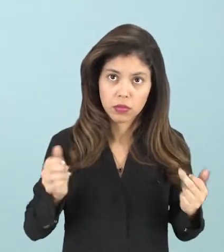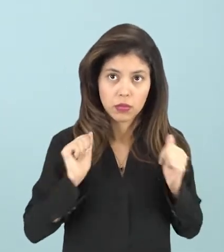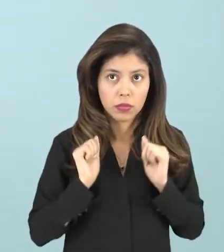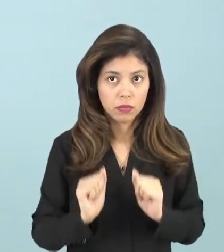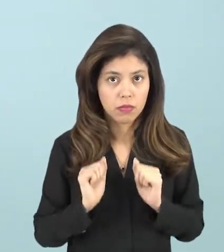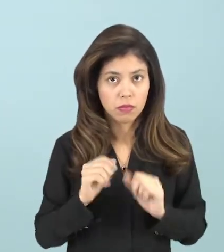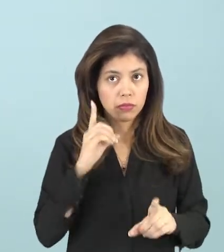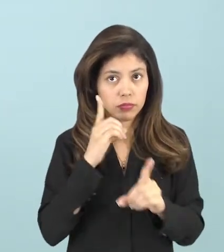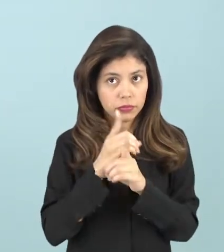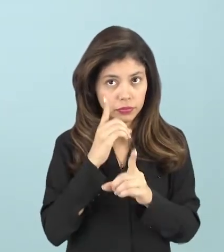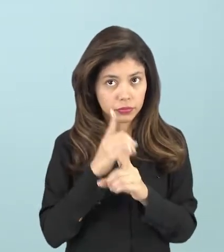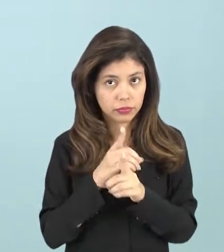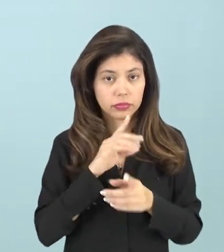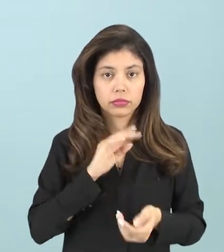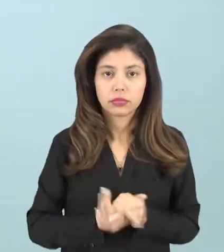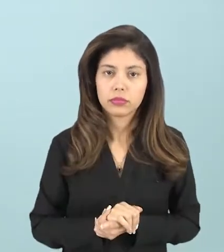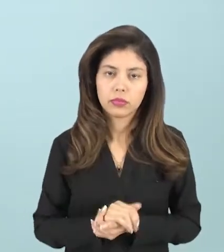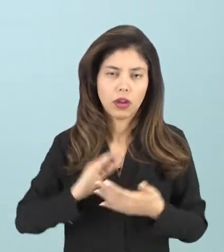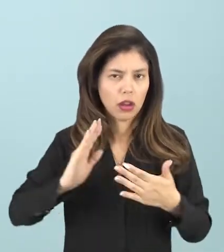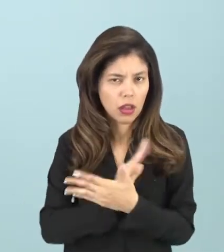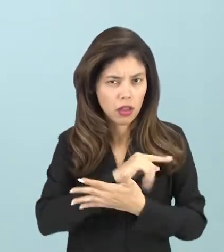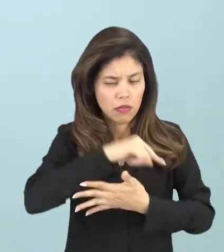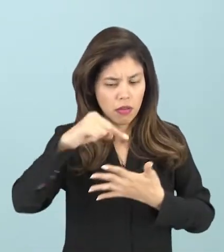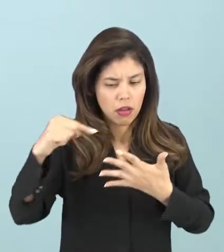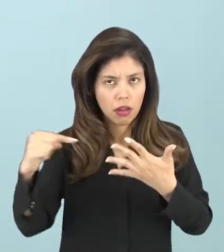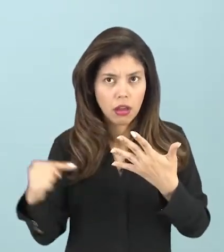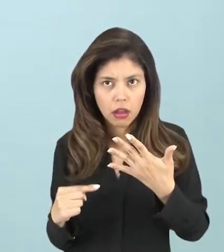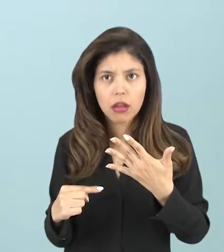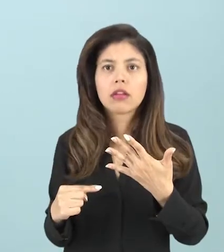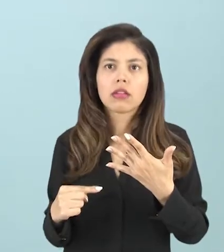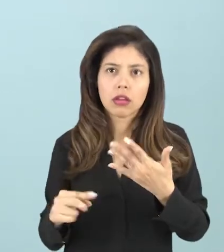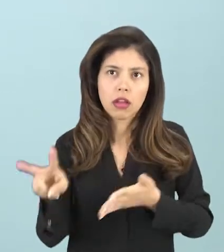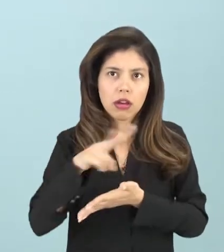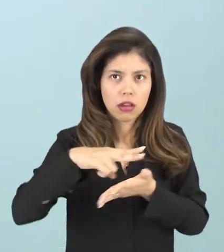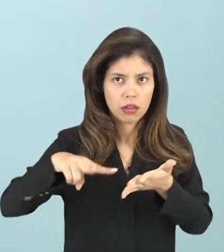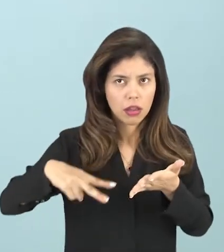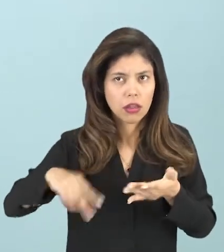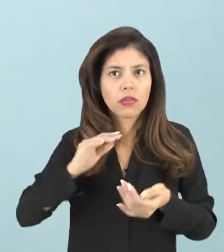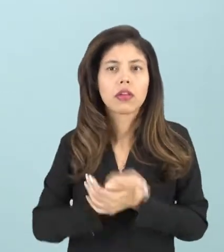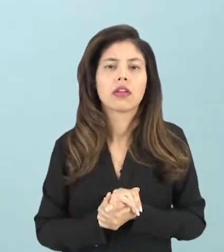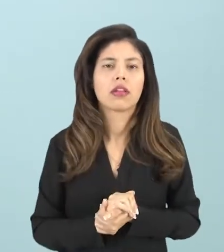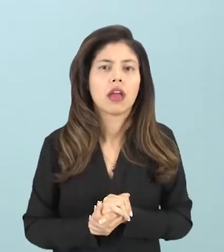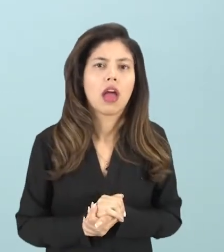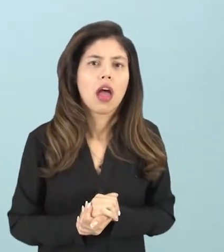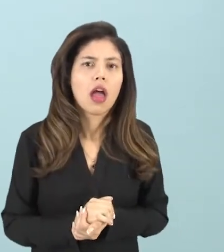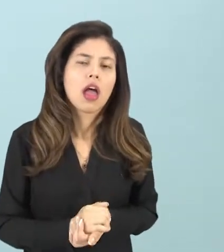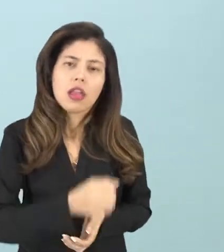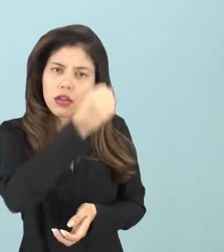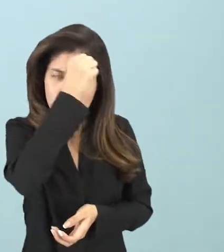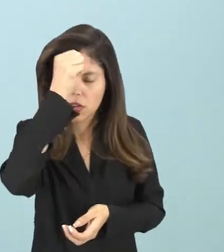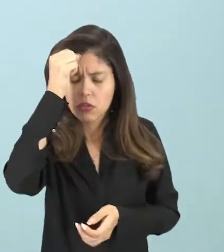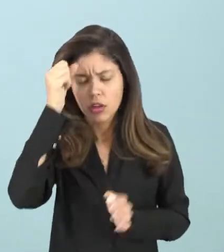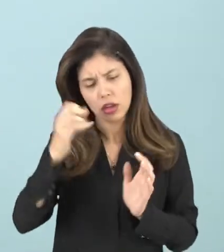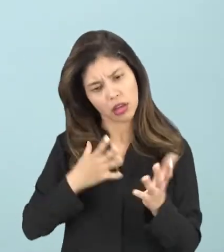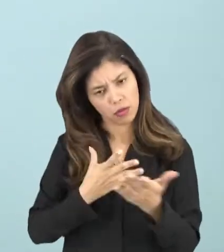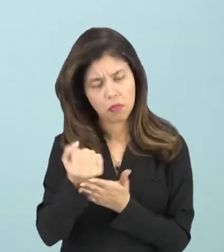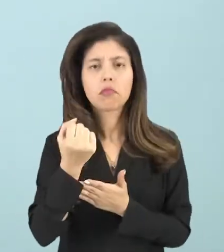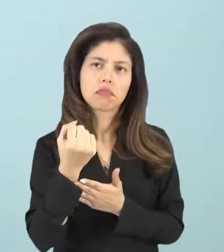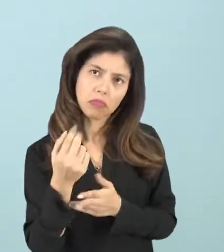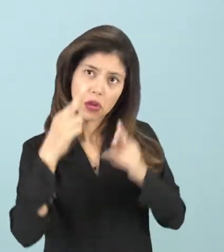nós podemos identificar e existem várias literaturas na área da sociologia que abordam justamente